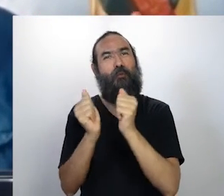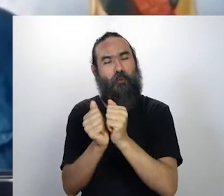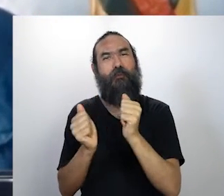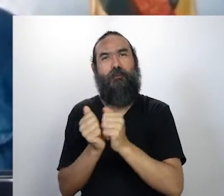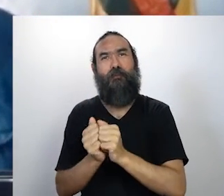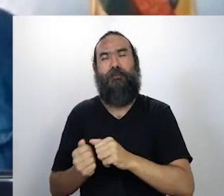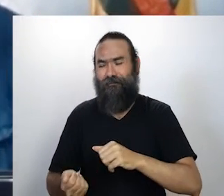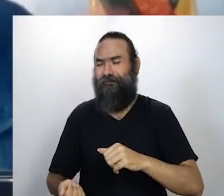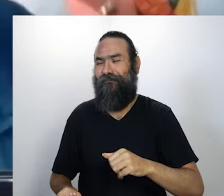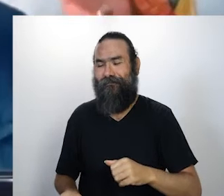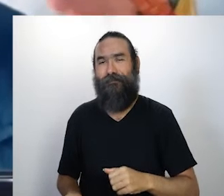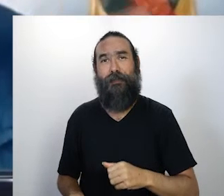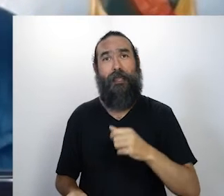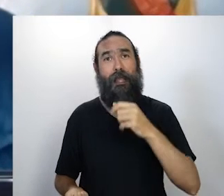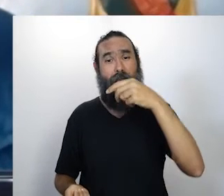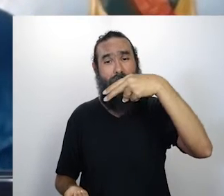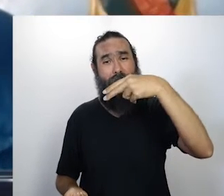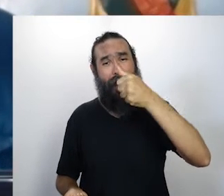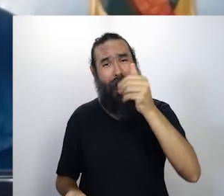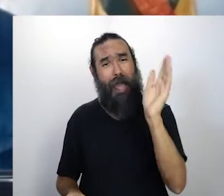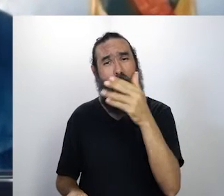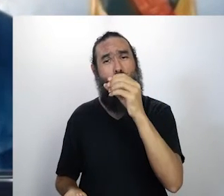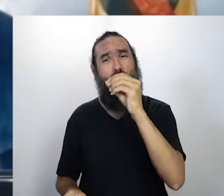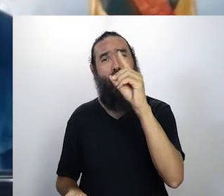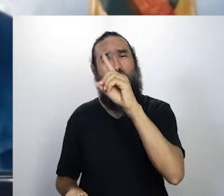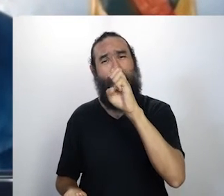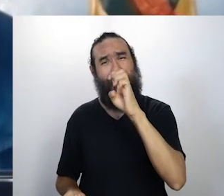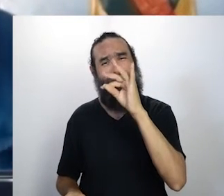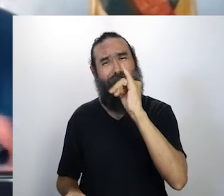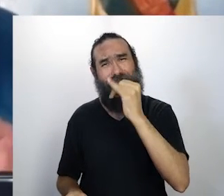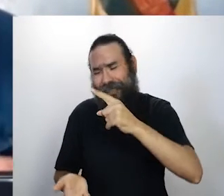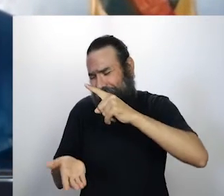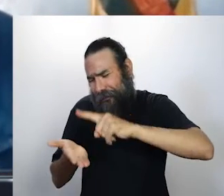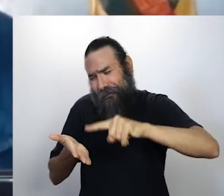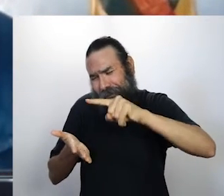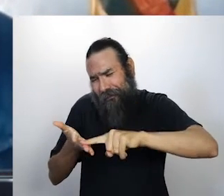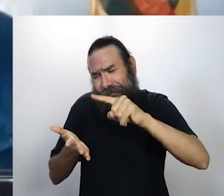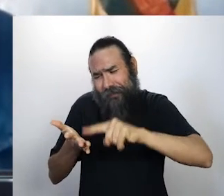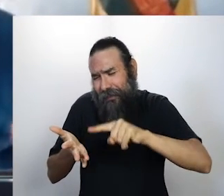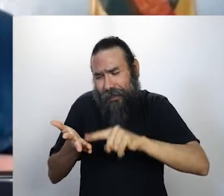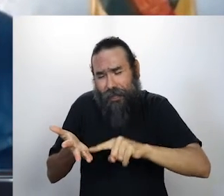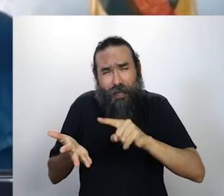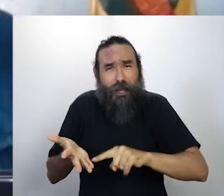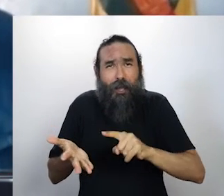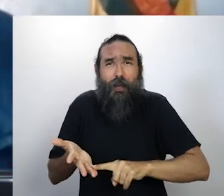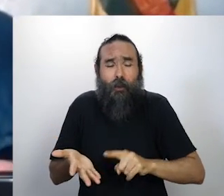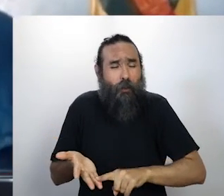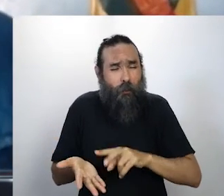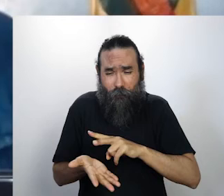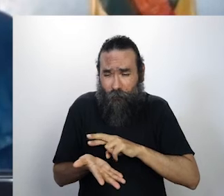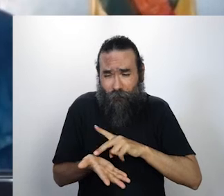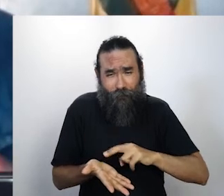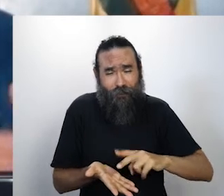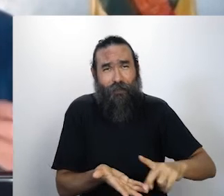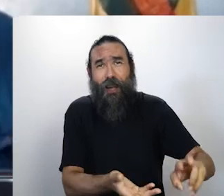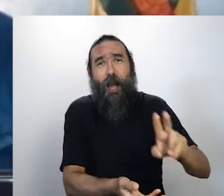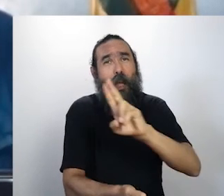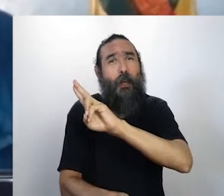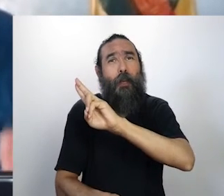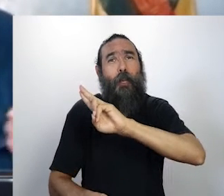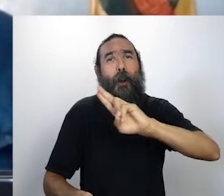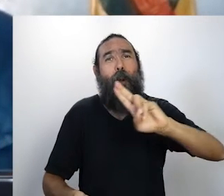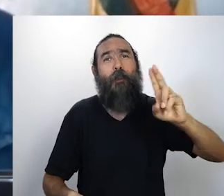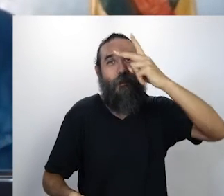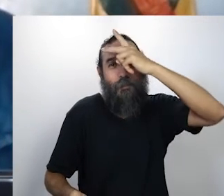vou saber dizer o nome desse rapaz, Naozete, Toninho Carrasqueira, Valé da Cidade de São Paulo, Tinham Carvalho e Grupo Cupuaçu, Thelma